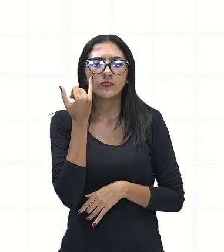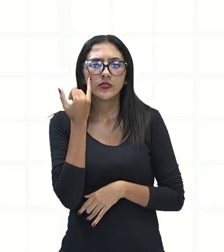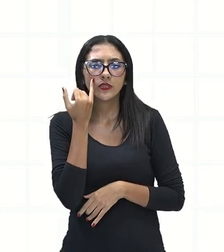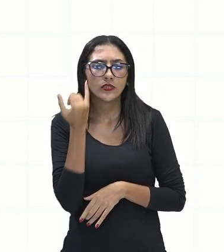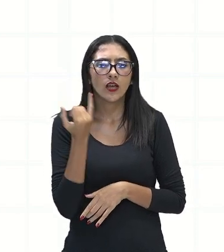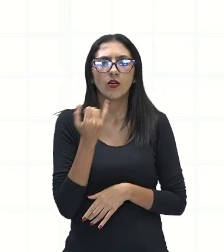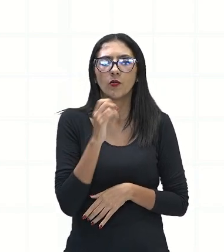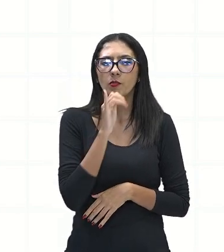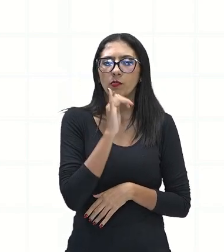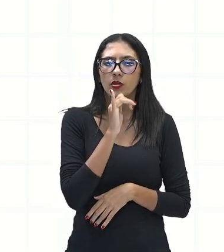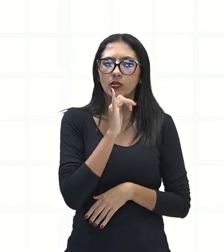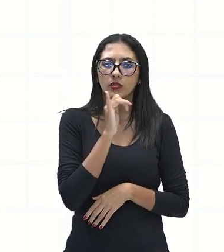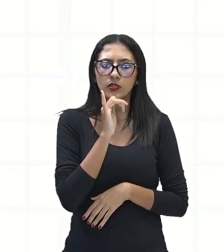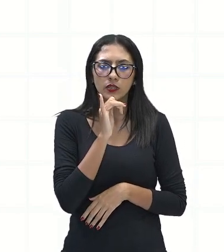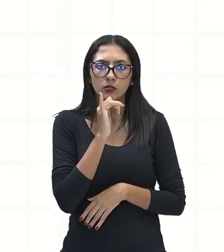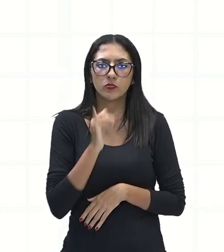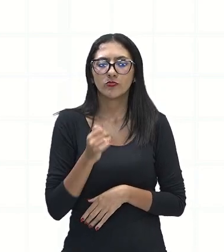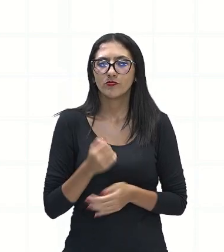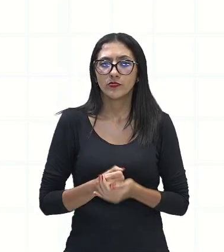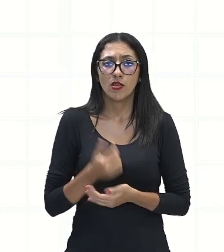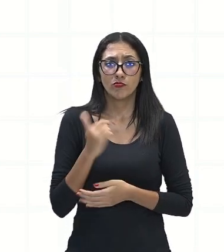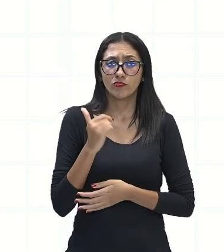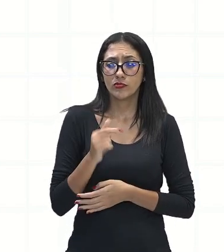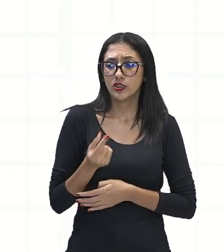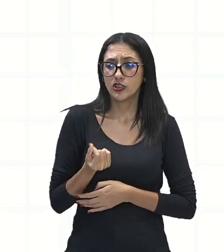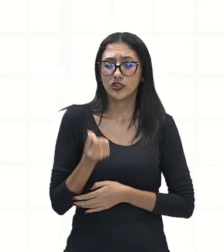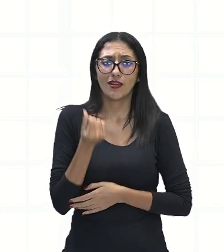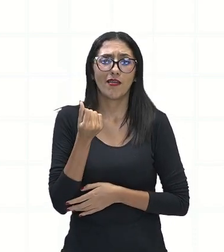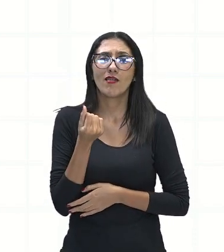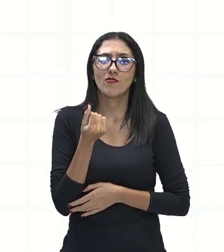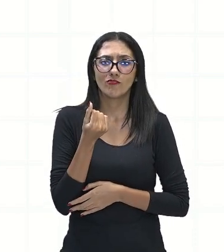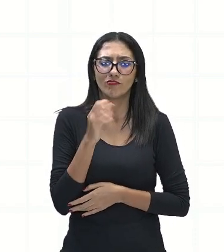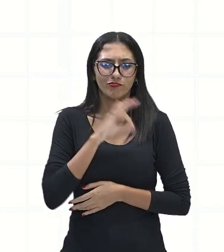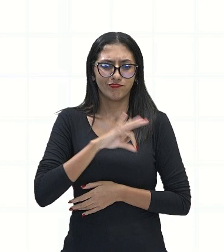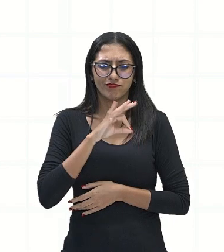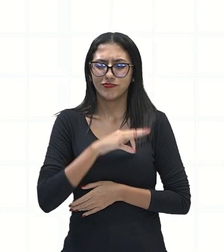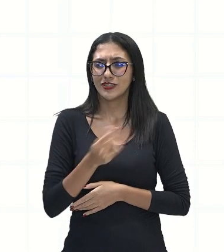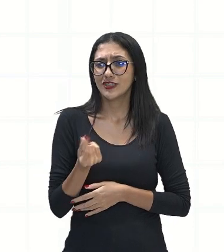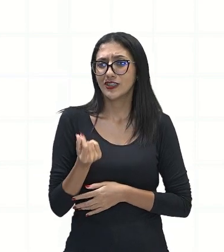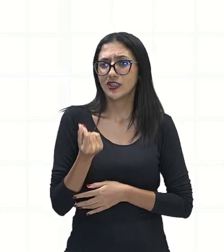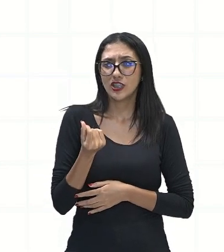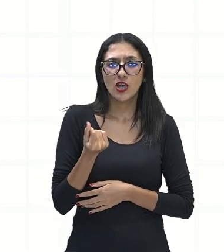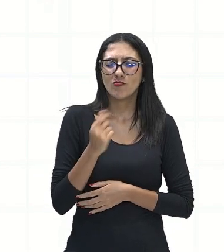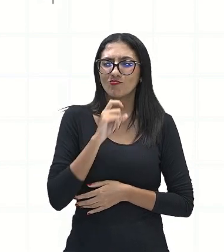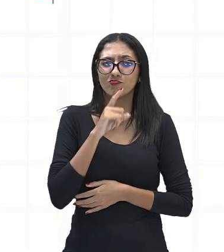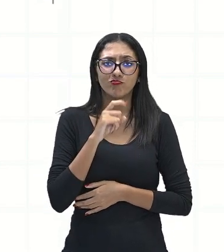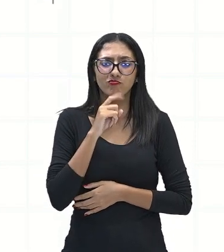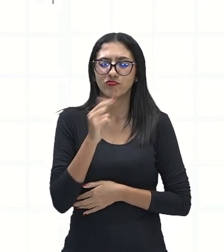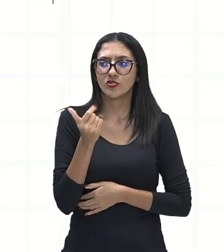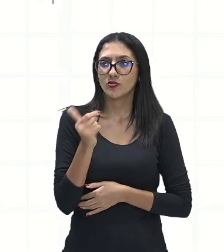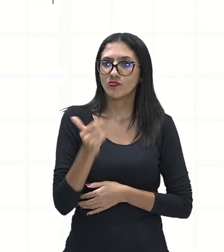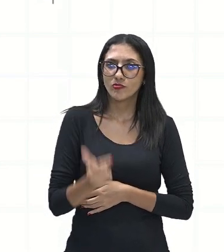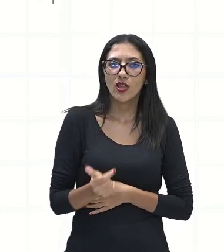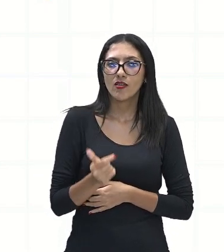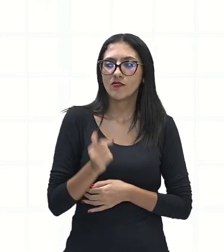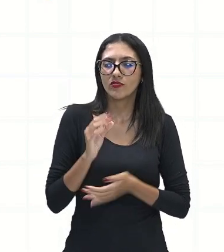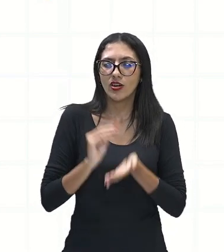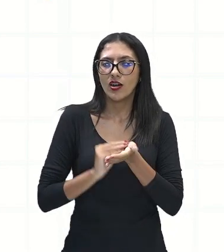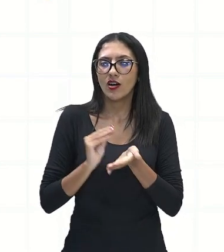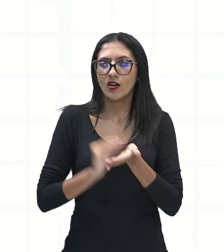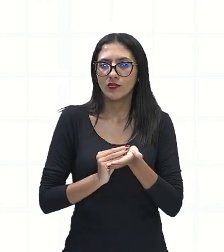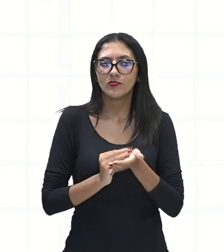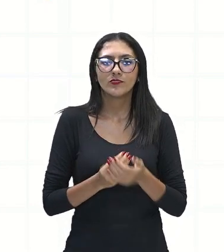de ela não ter dinheiro suficiente, né? Ela não tinha dinheiro suficiente para